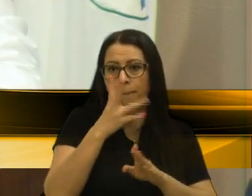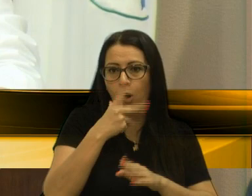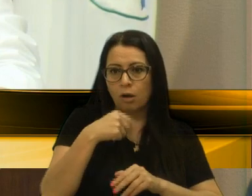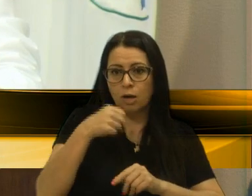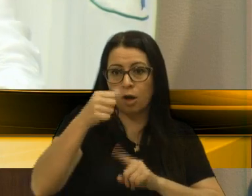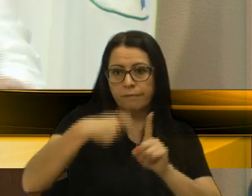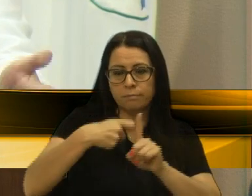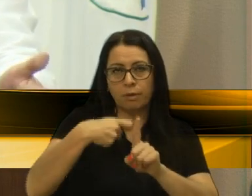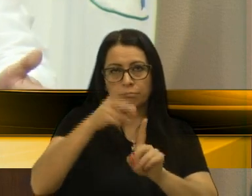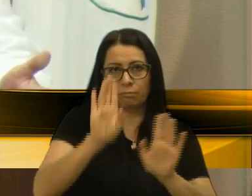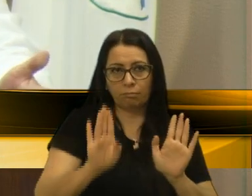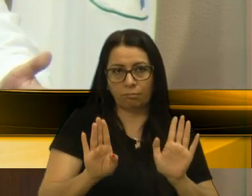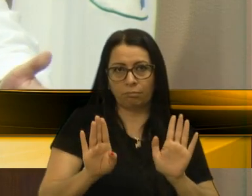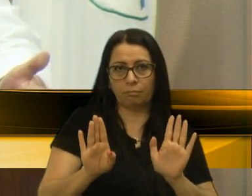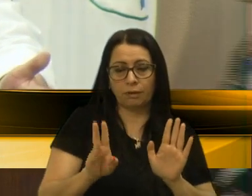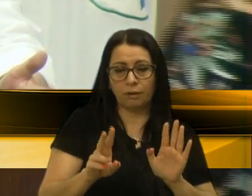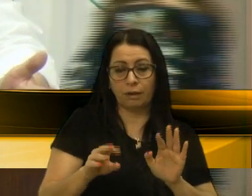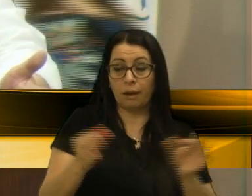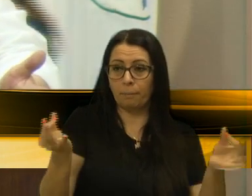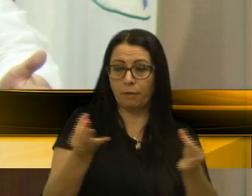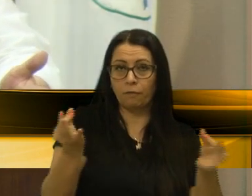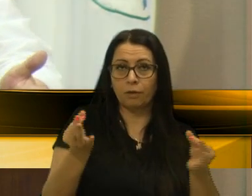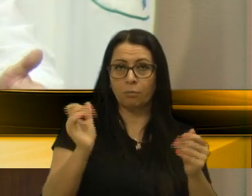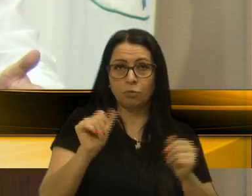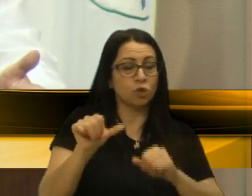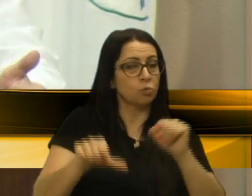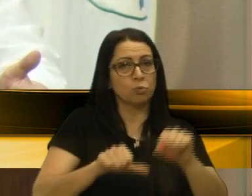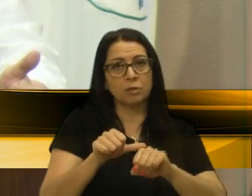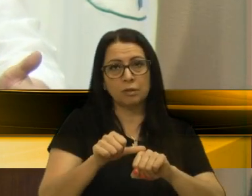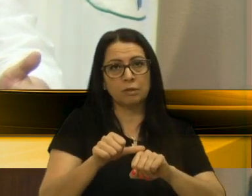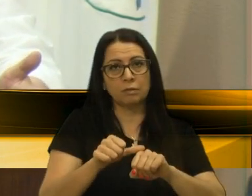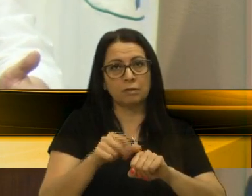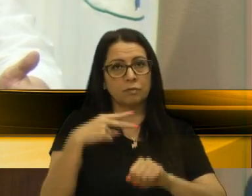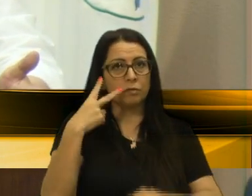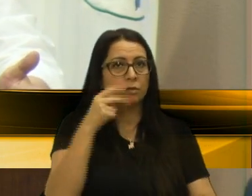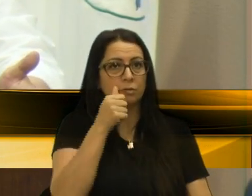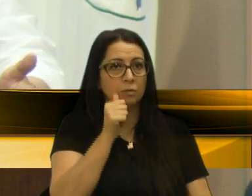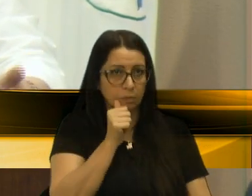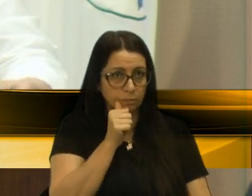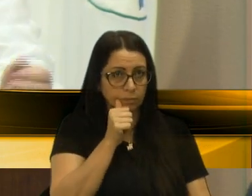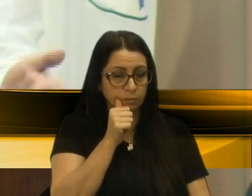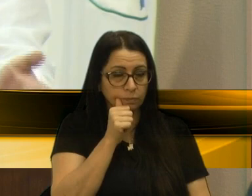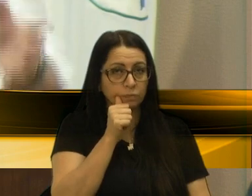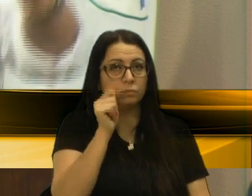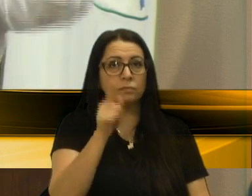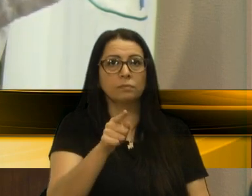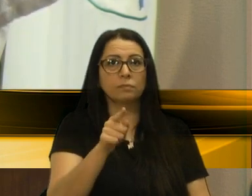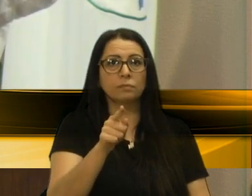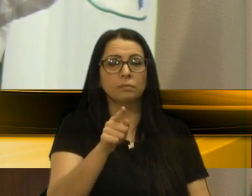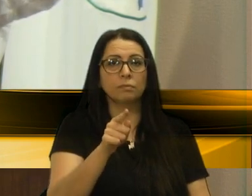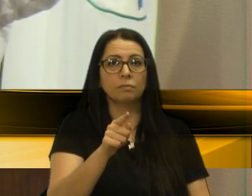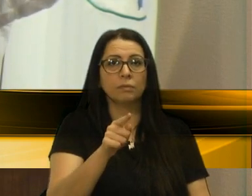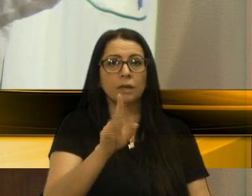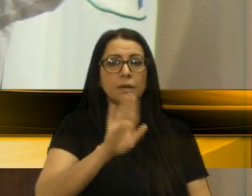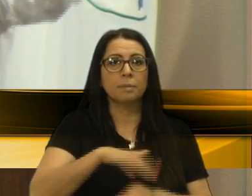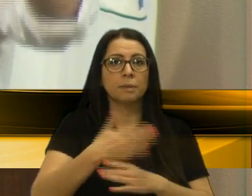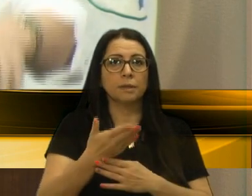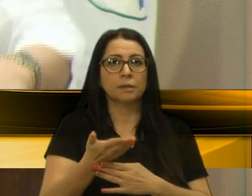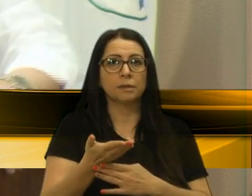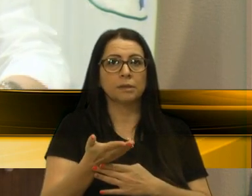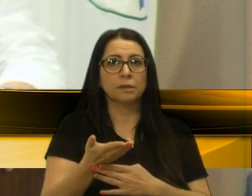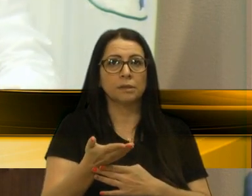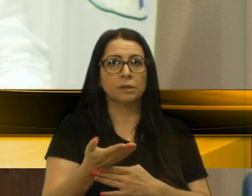na prefeitura é o filho perfeito, não poderia ser alterado, vereadora Paula. É o filho, nas mais de